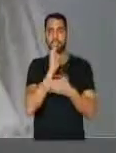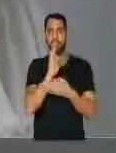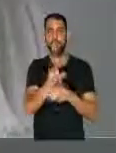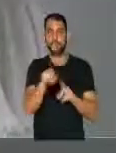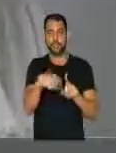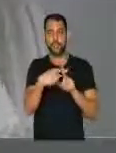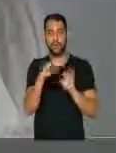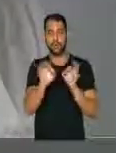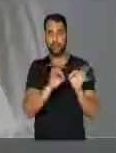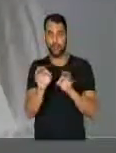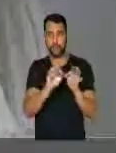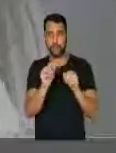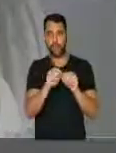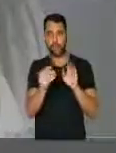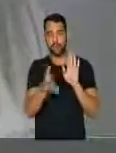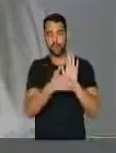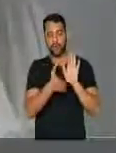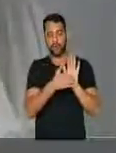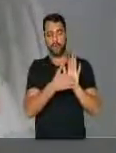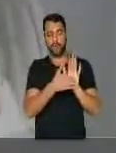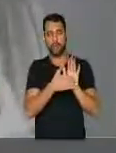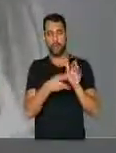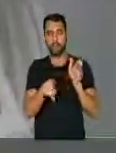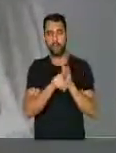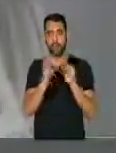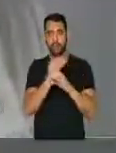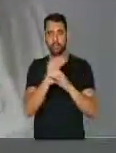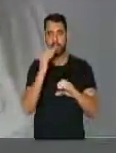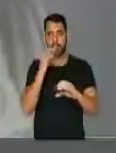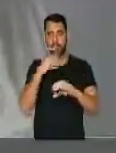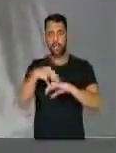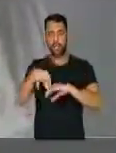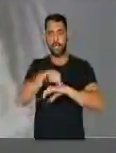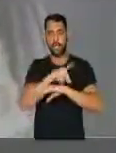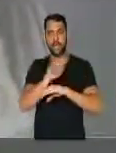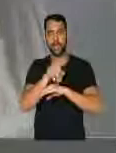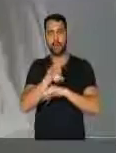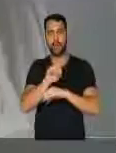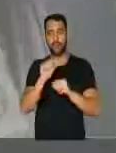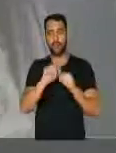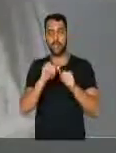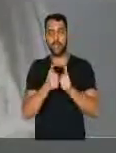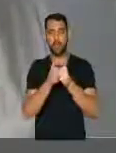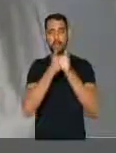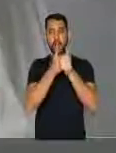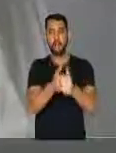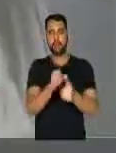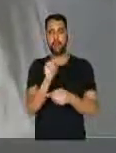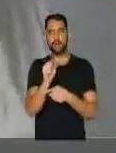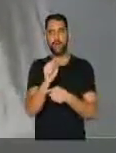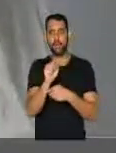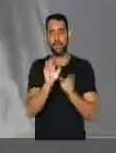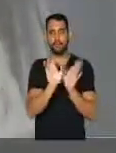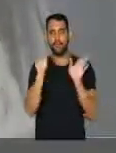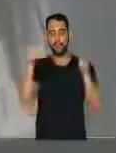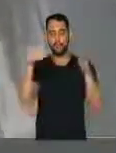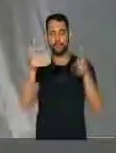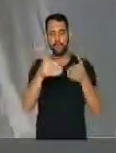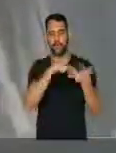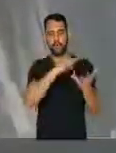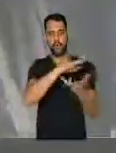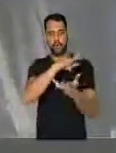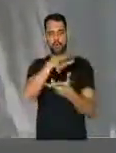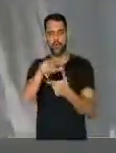sistematizados em propostas da engenharia e da agronomia a serem levadas para o 8º Fórum